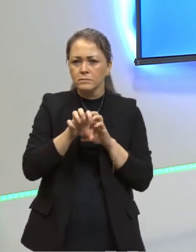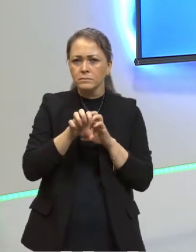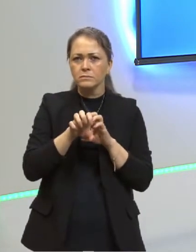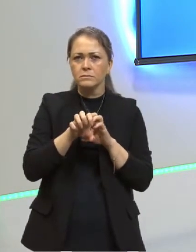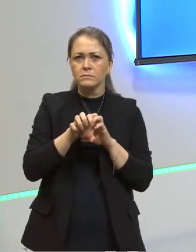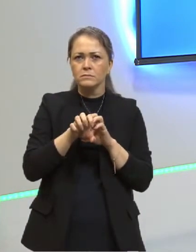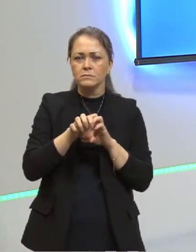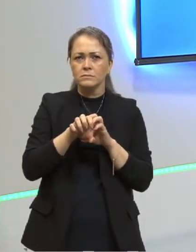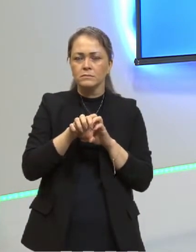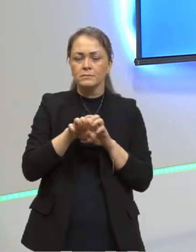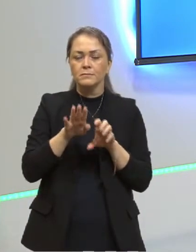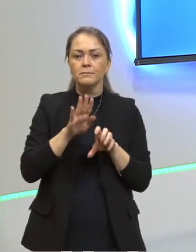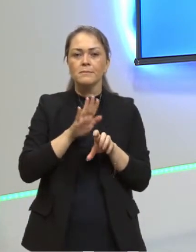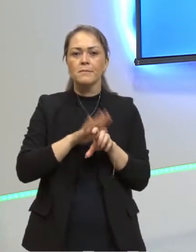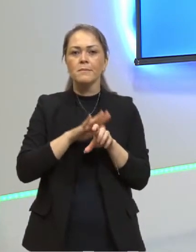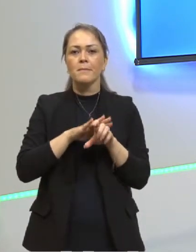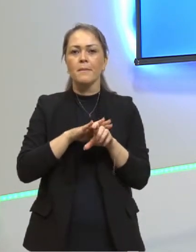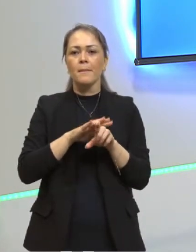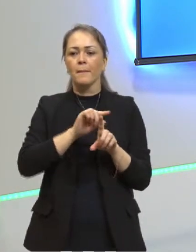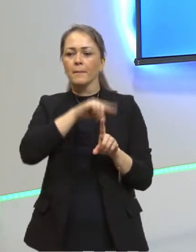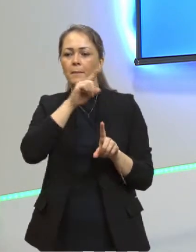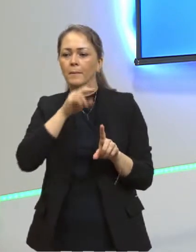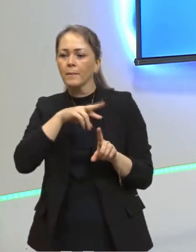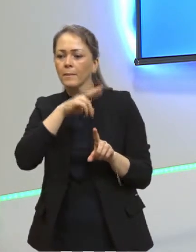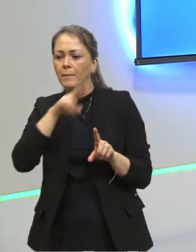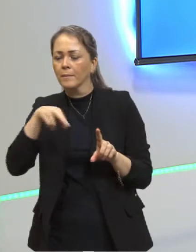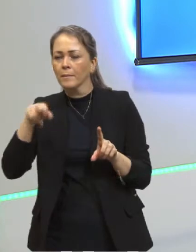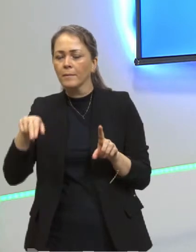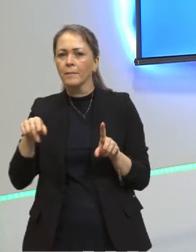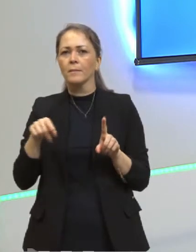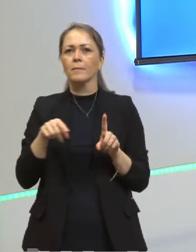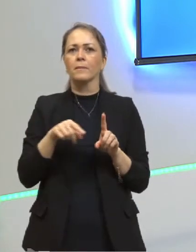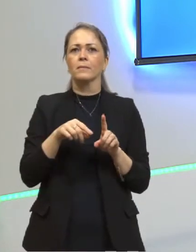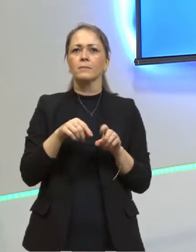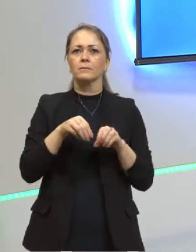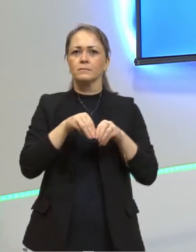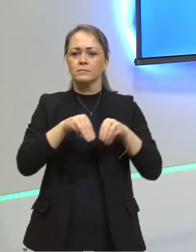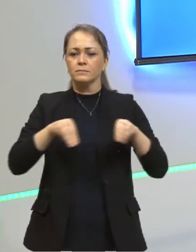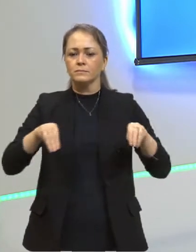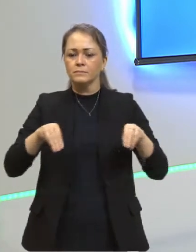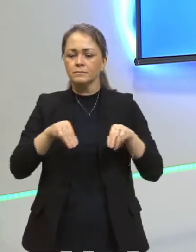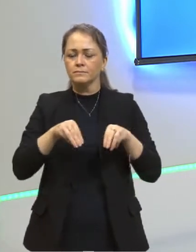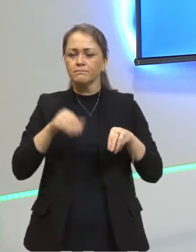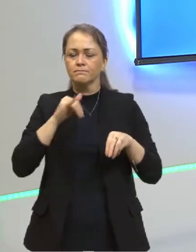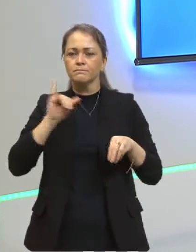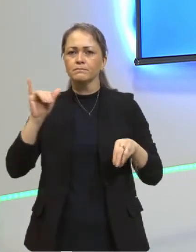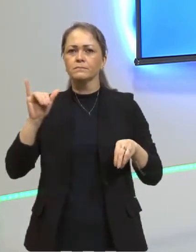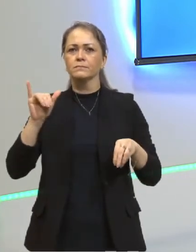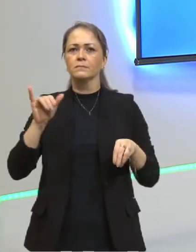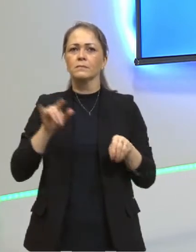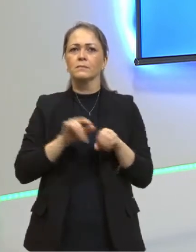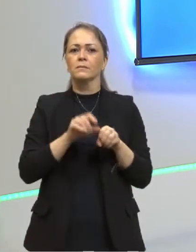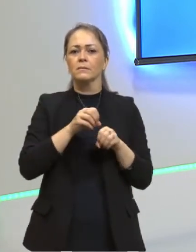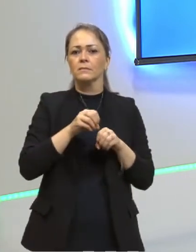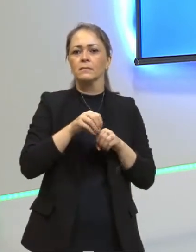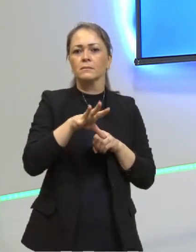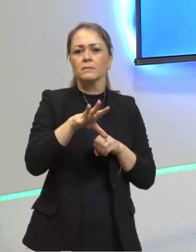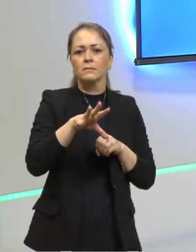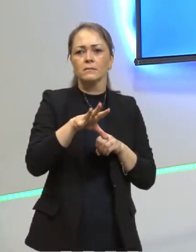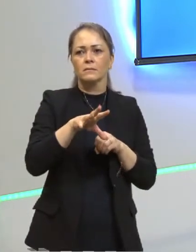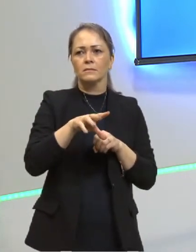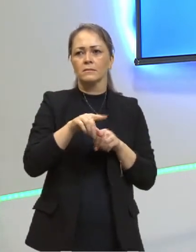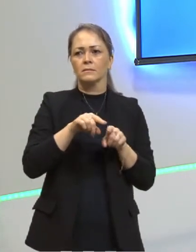a onda eletromagnética. Eles também emitem mais. E o que eles não fazem bem é